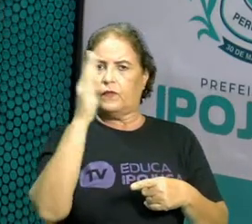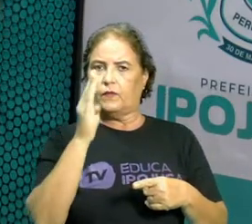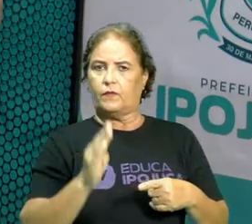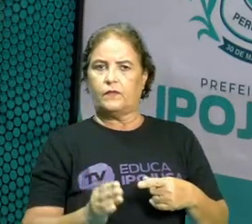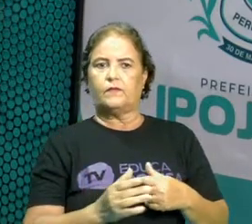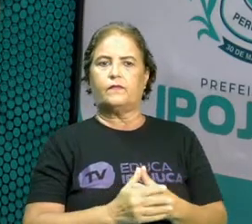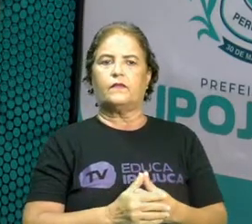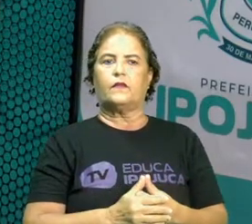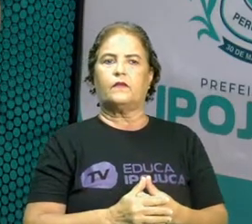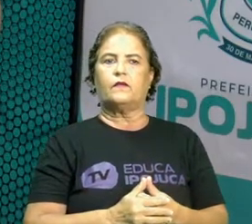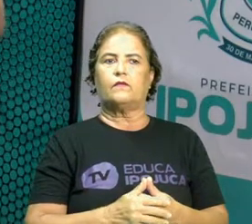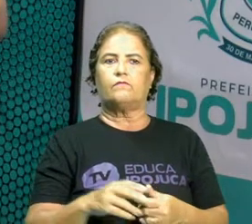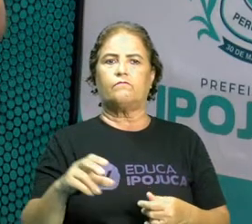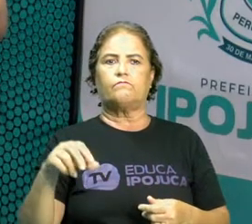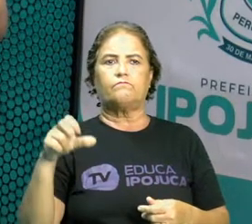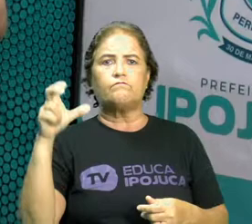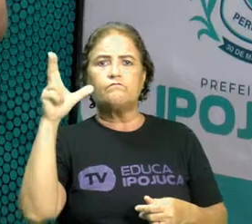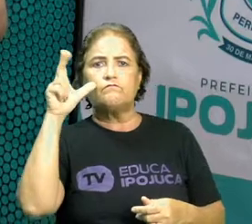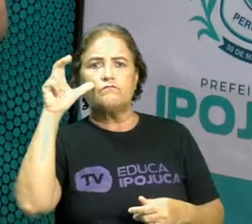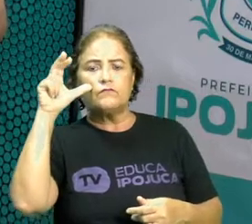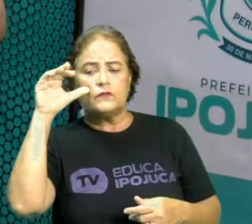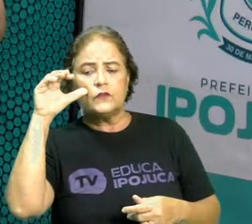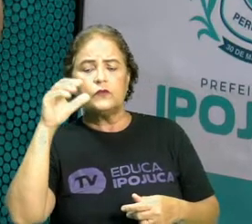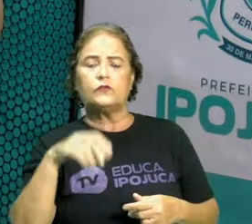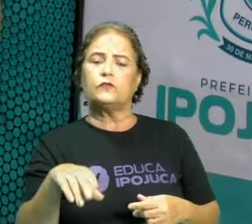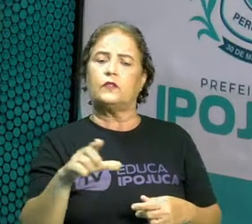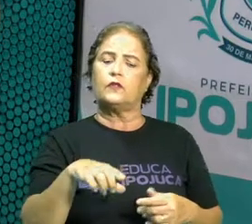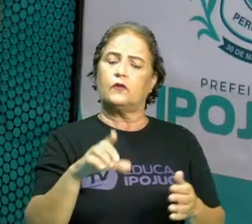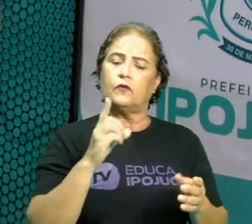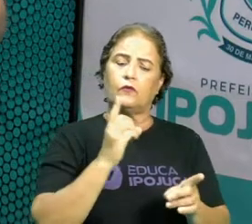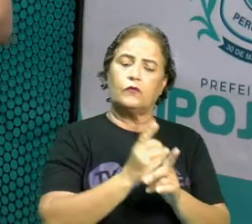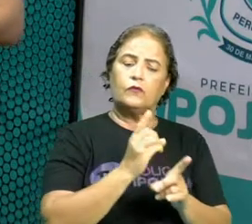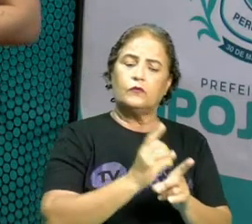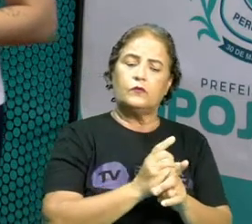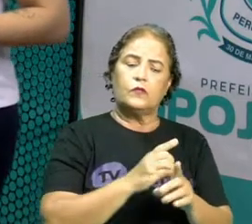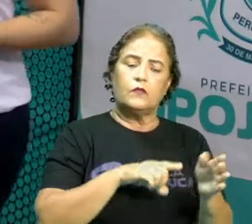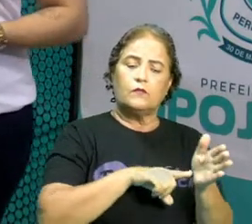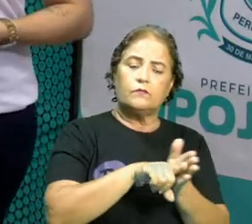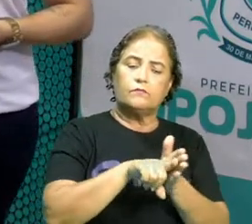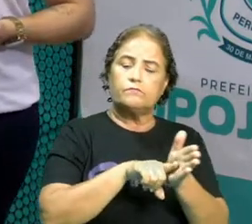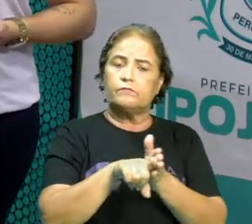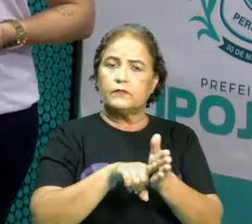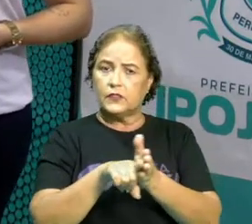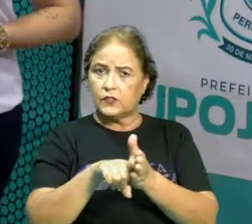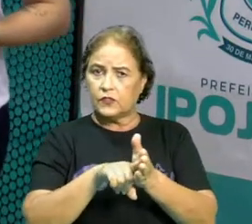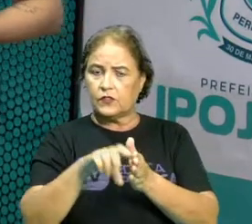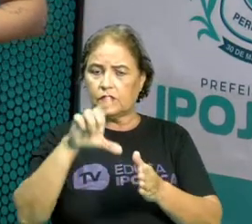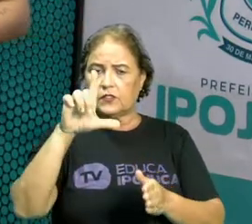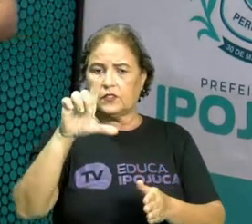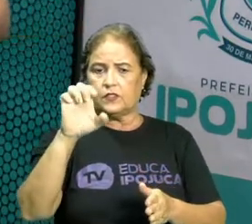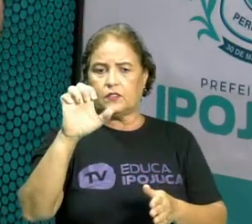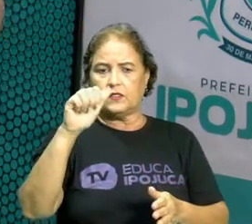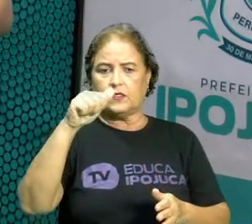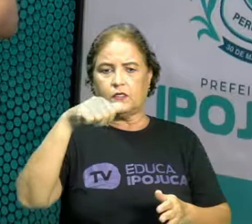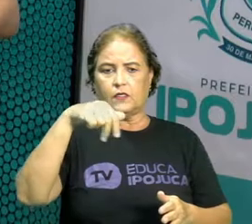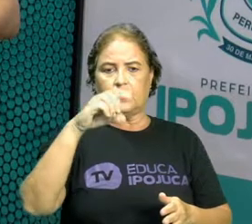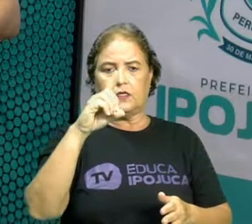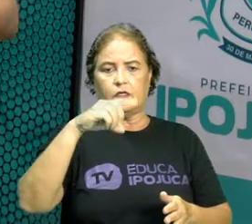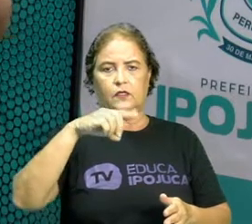E uma curiosidade que eu descobri nas minhas pesquisas, é que Leandro de Barros, ele